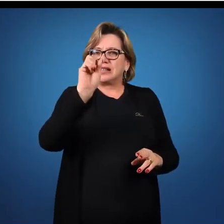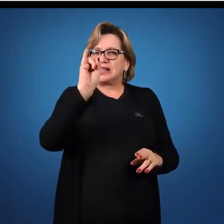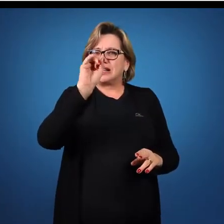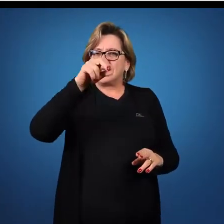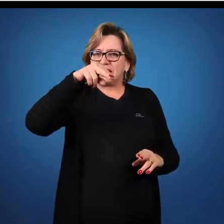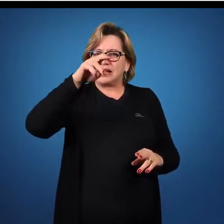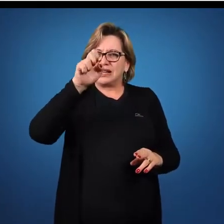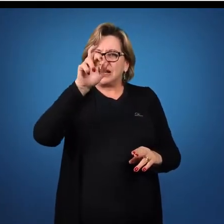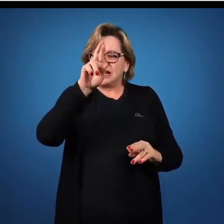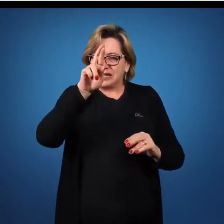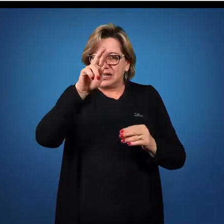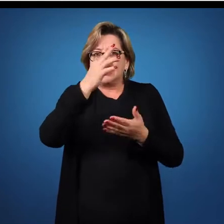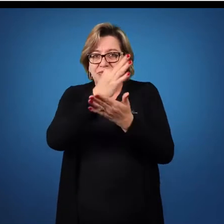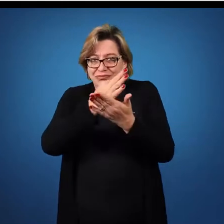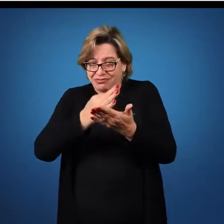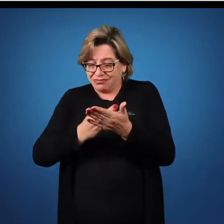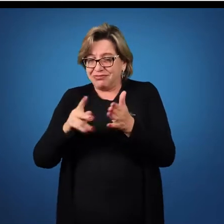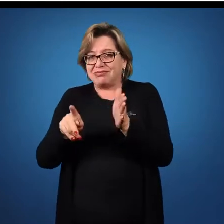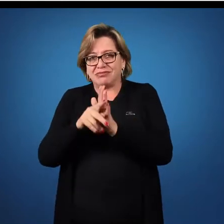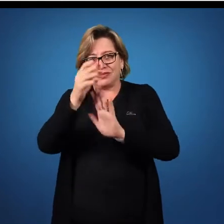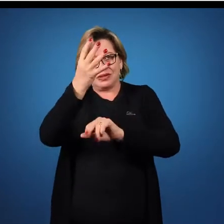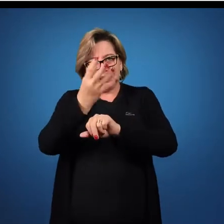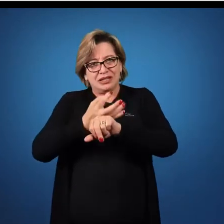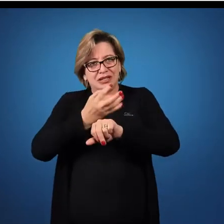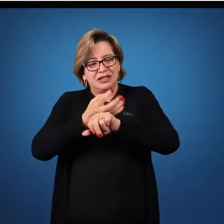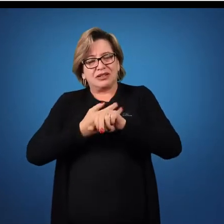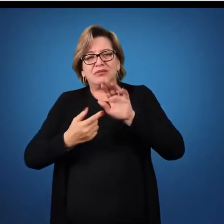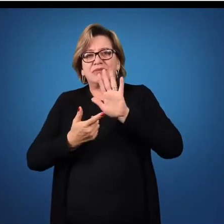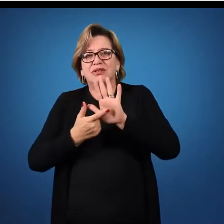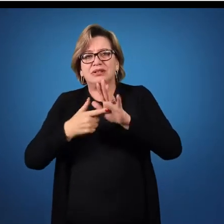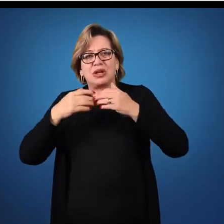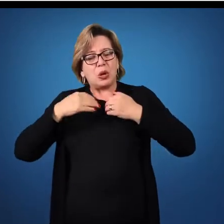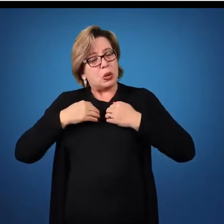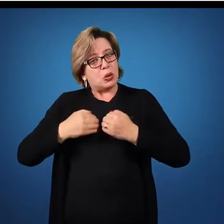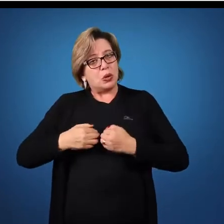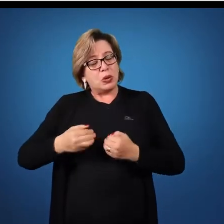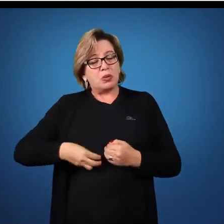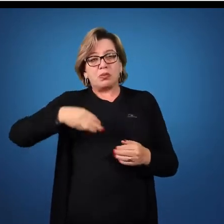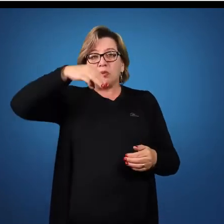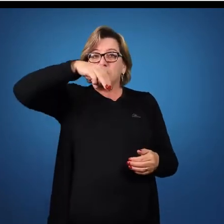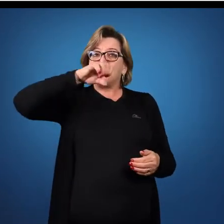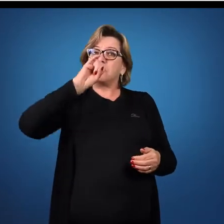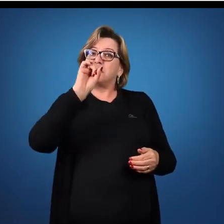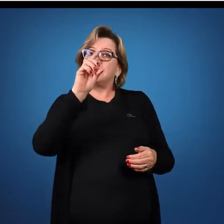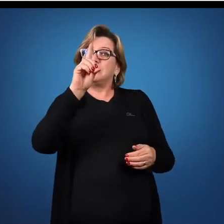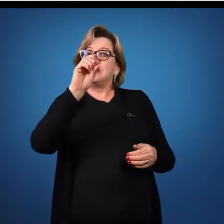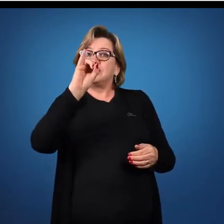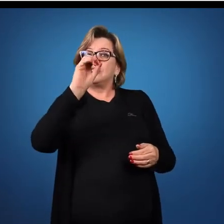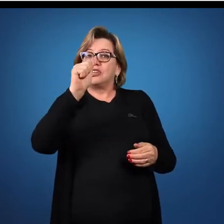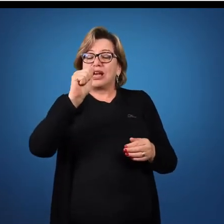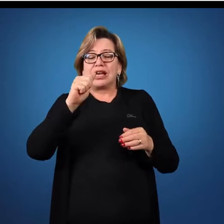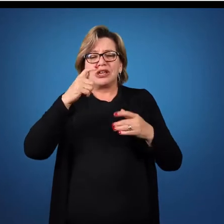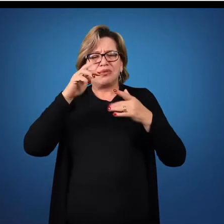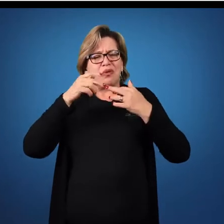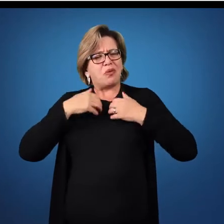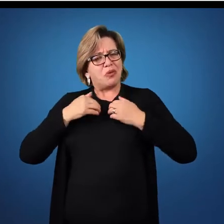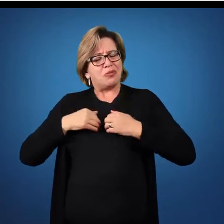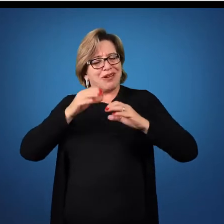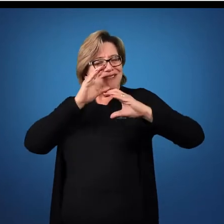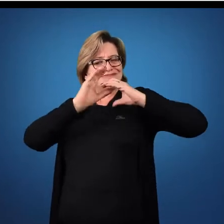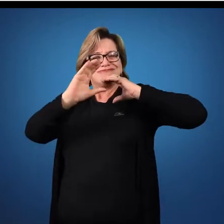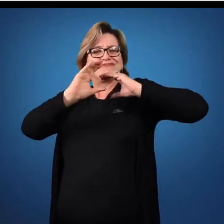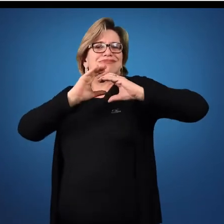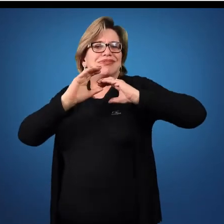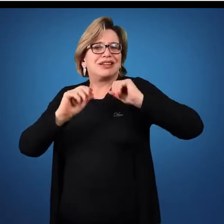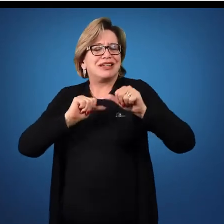disciplina, vai trazer para nós como um corpo mídia. Um corpo que comunica, um corpo que transforma e um